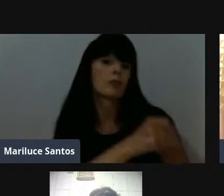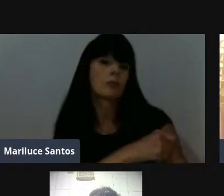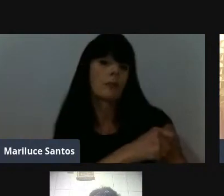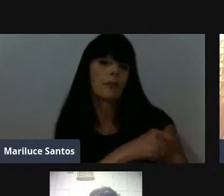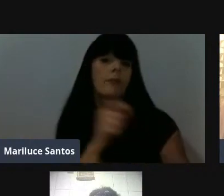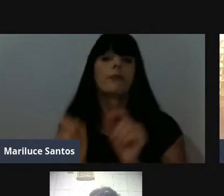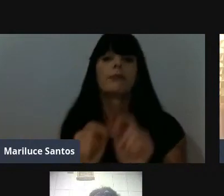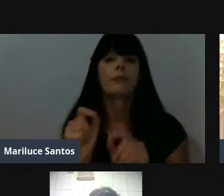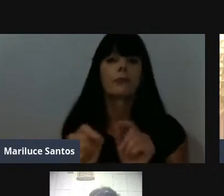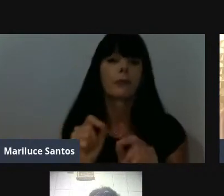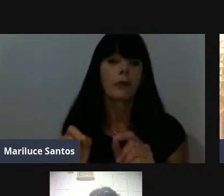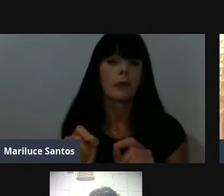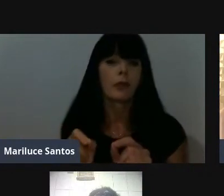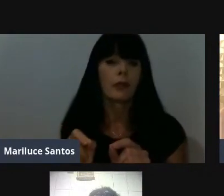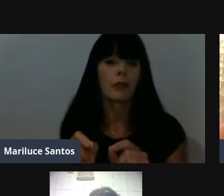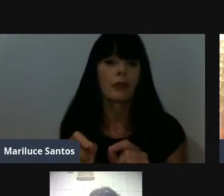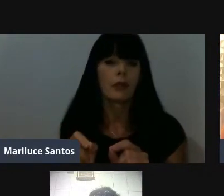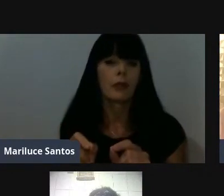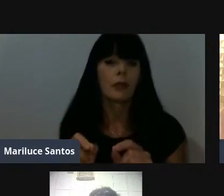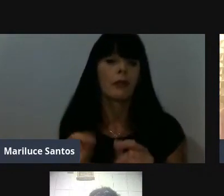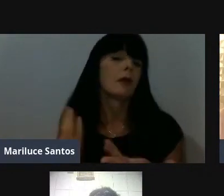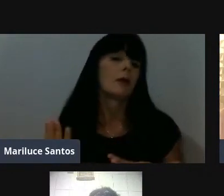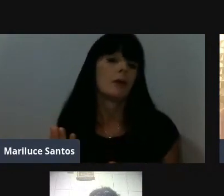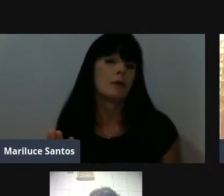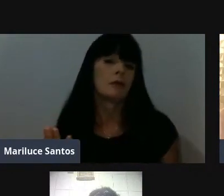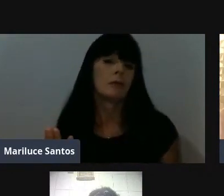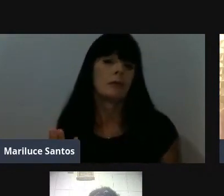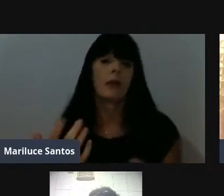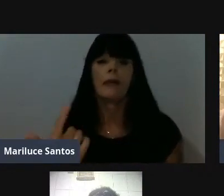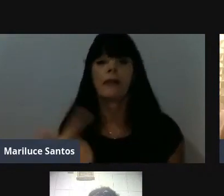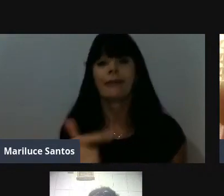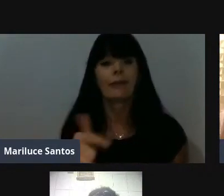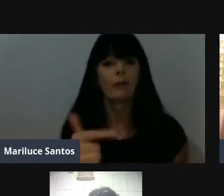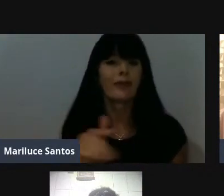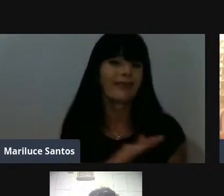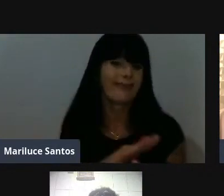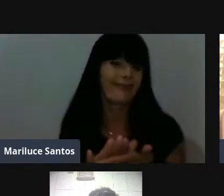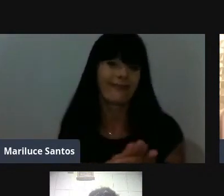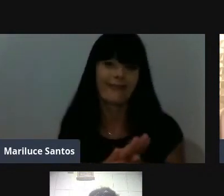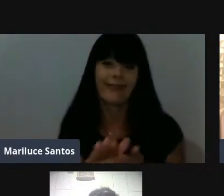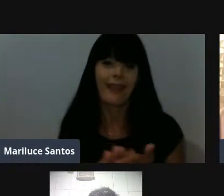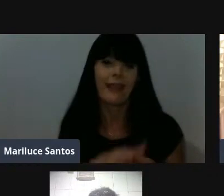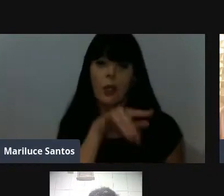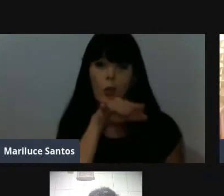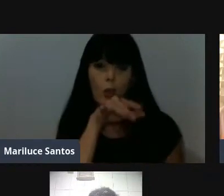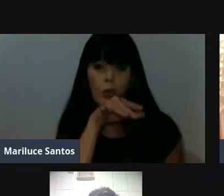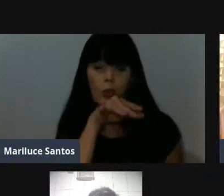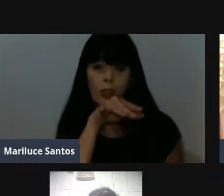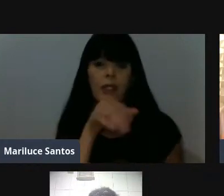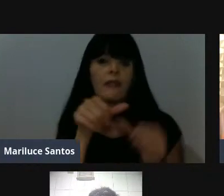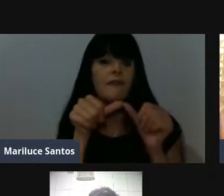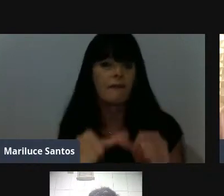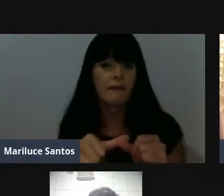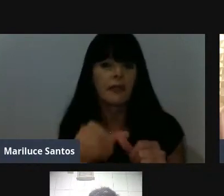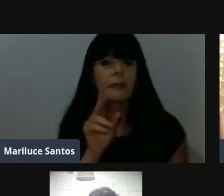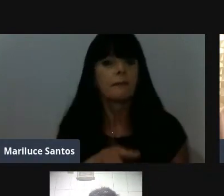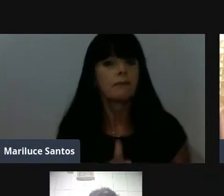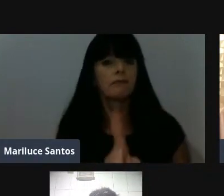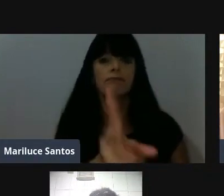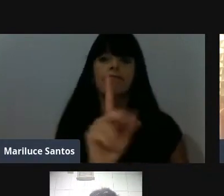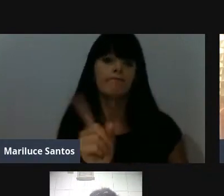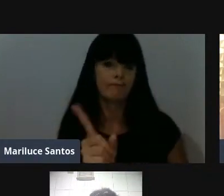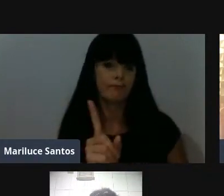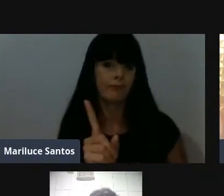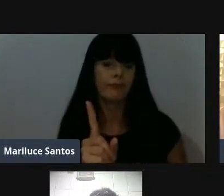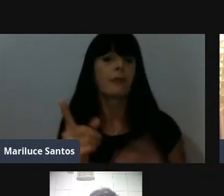que nem é frase de efeito, não, mas não há mal que dure para sempre, né? Então, esse momento de pandemia, estamos passando dificuldade? Sim,